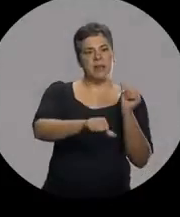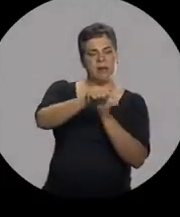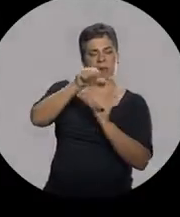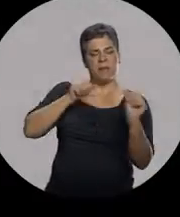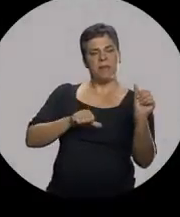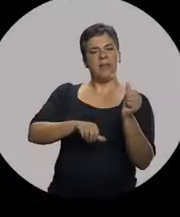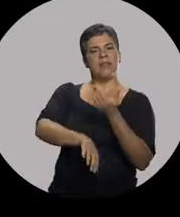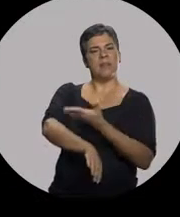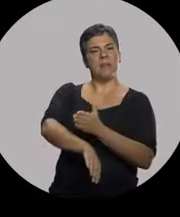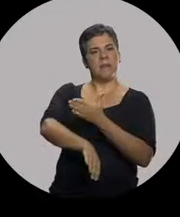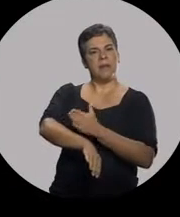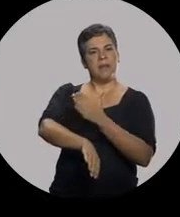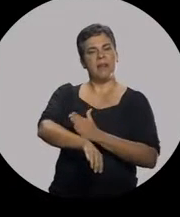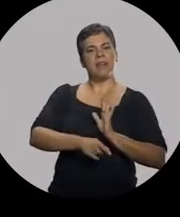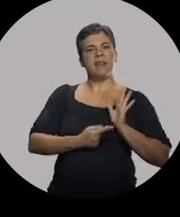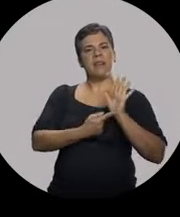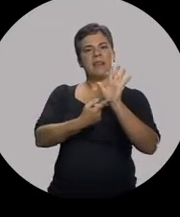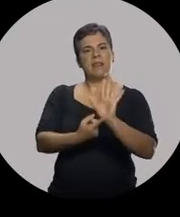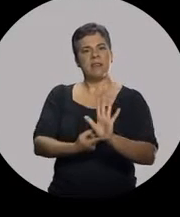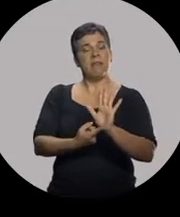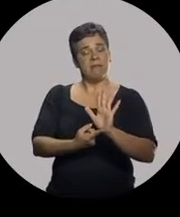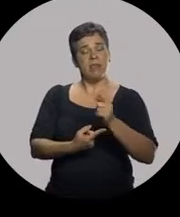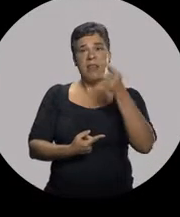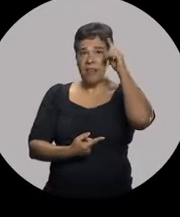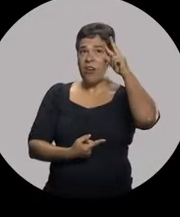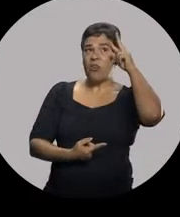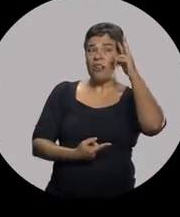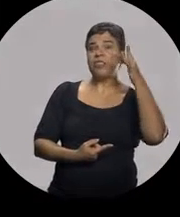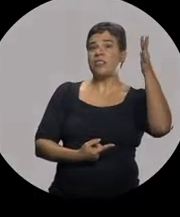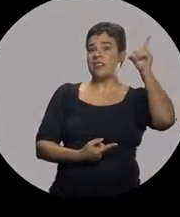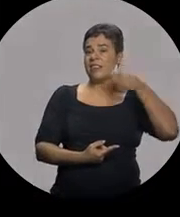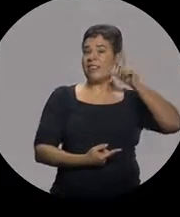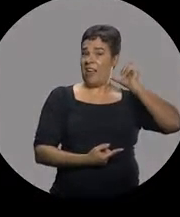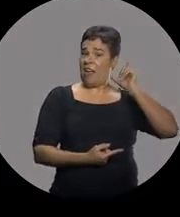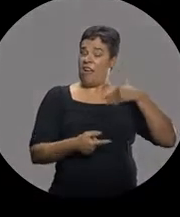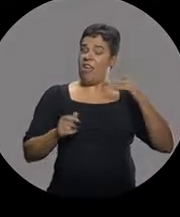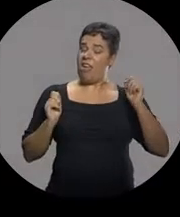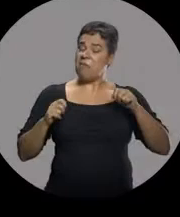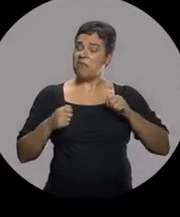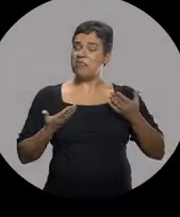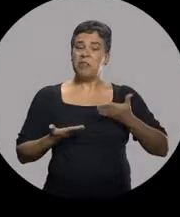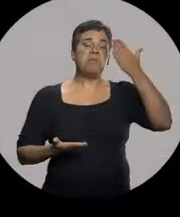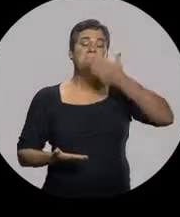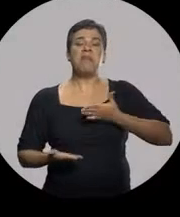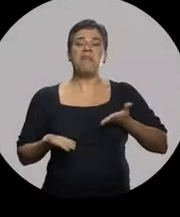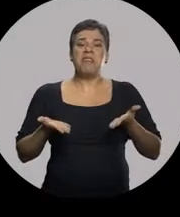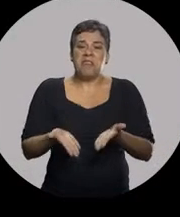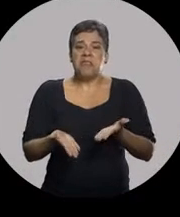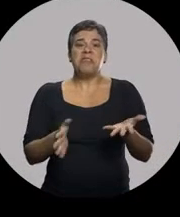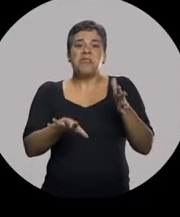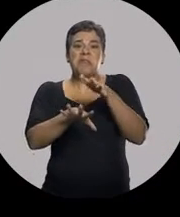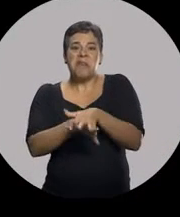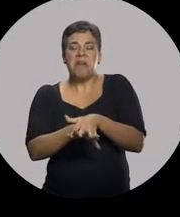Mudanças práticas que começam a mostrar Que aquilo que a gente sonhava antes Era possível, sim, como a